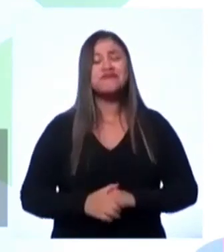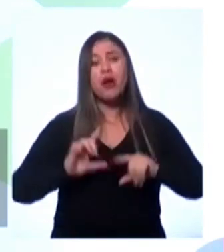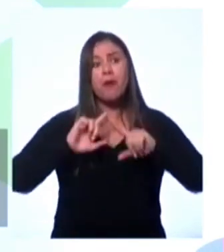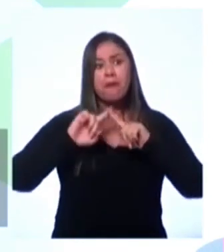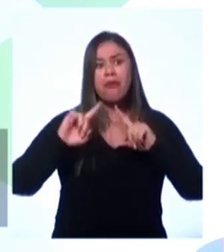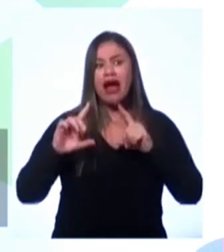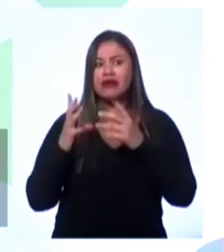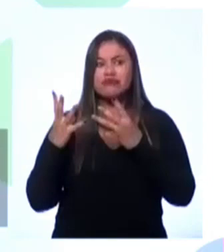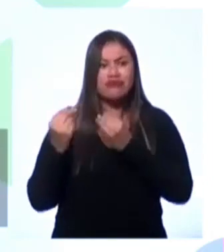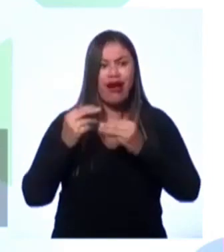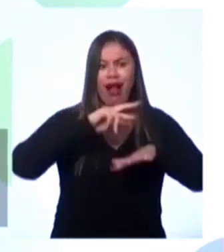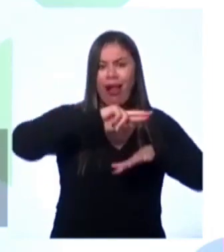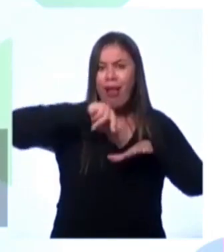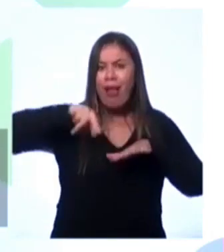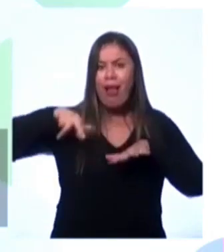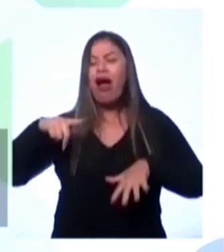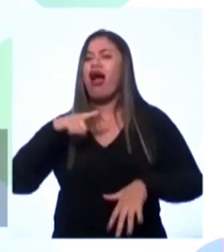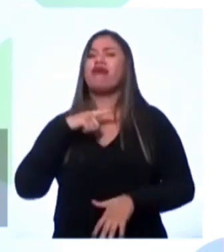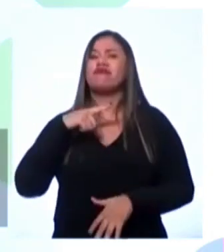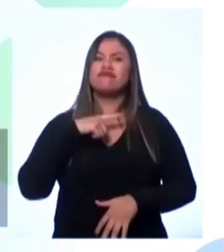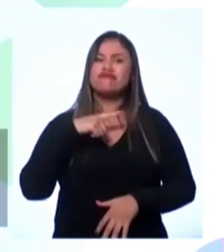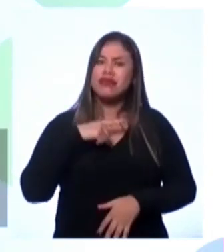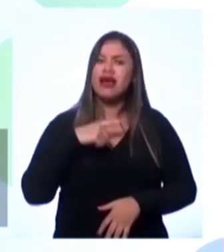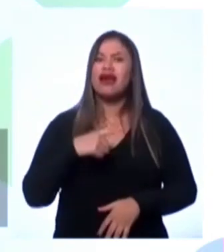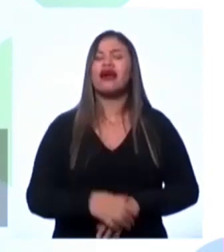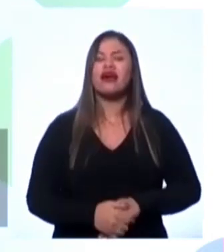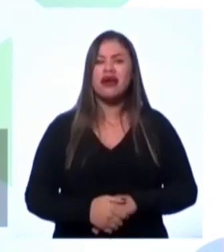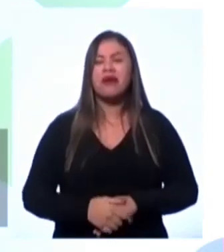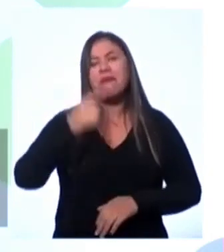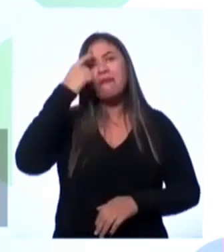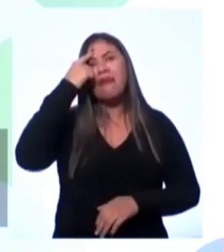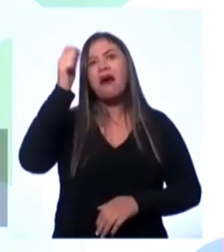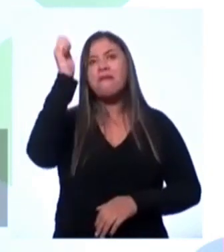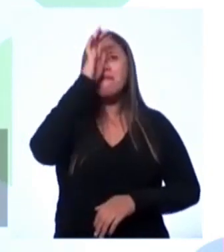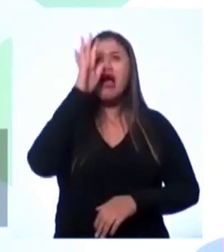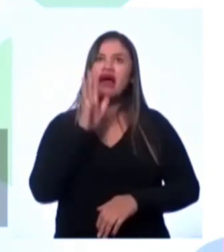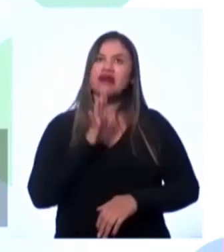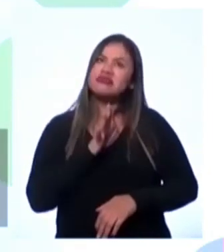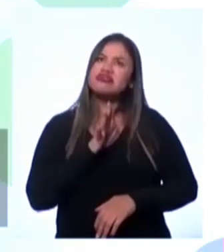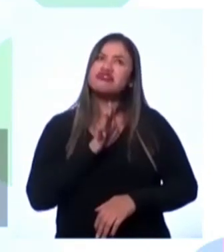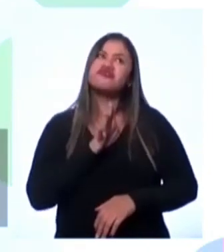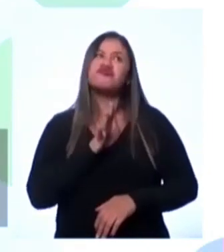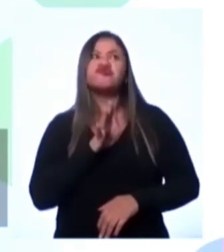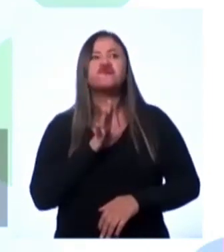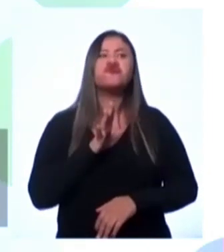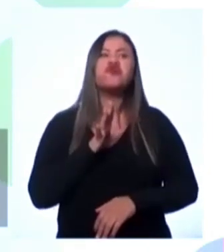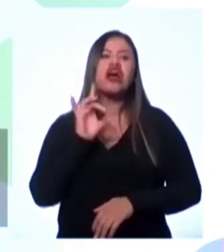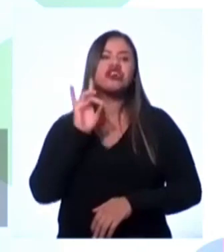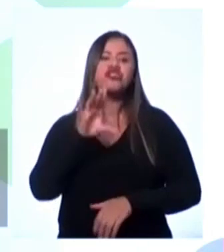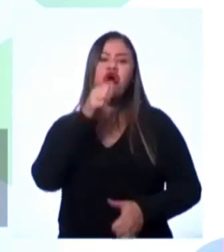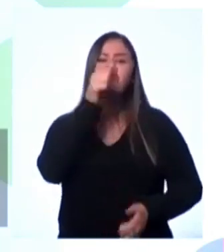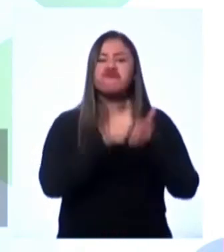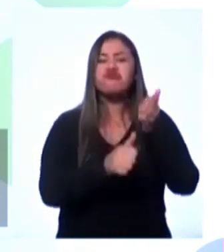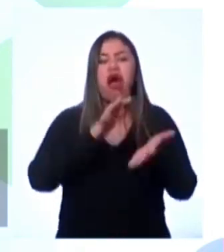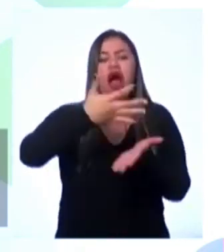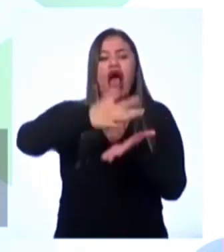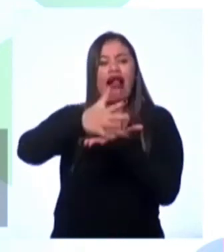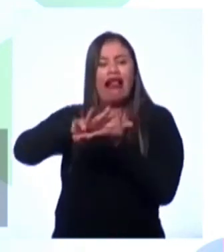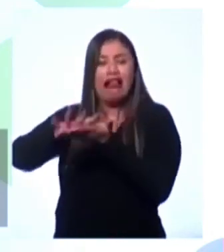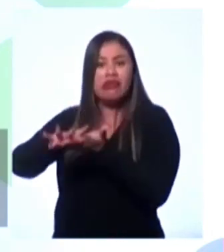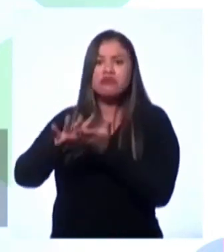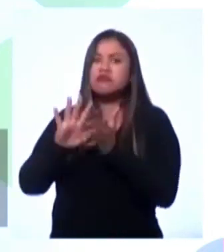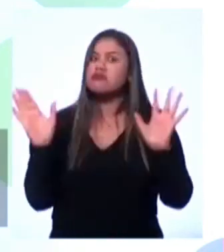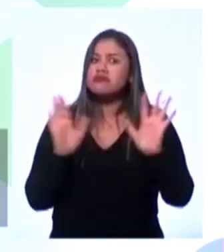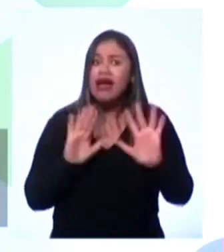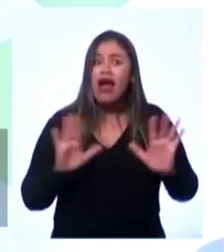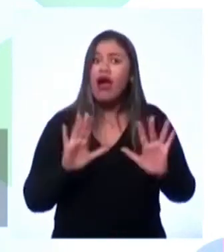muito diverso. A gente não pode colocar o Brasil aqui na história. Ah, Brasil é só samba e futebol. Não. A gente tem diversas